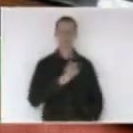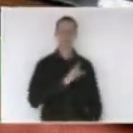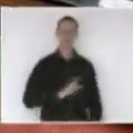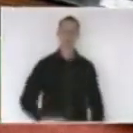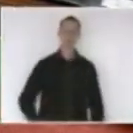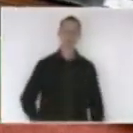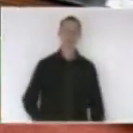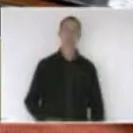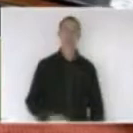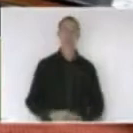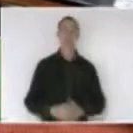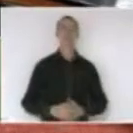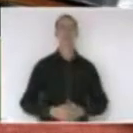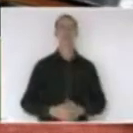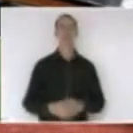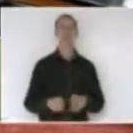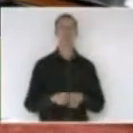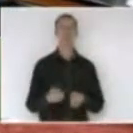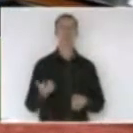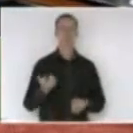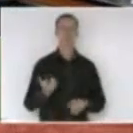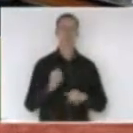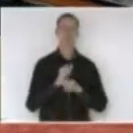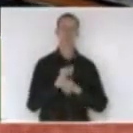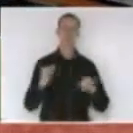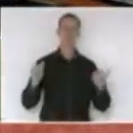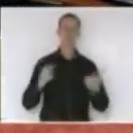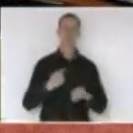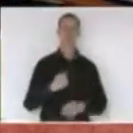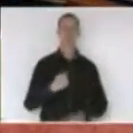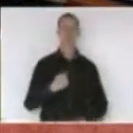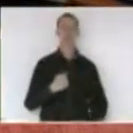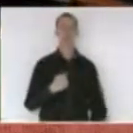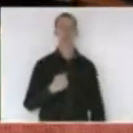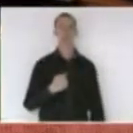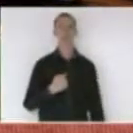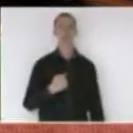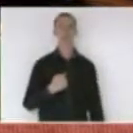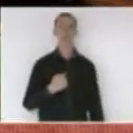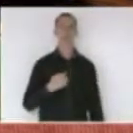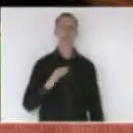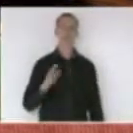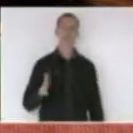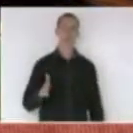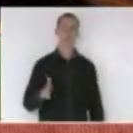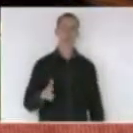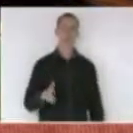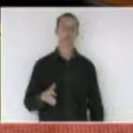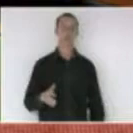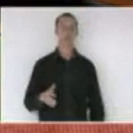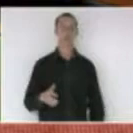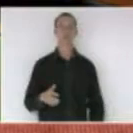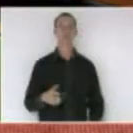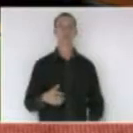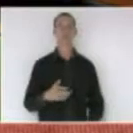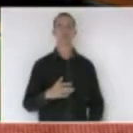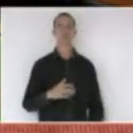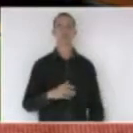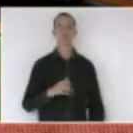quero também registrar que tive a felicidade de ser batizado na comunidade de colônia em São João Batista